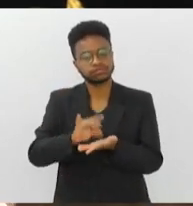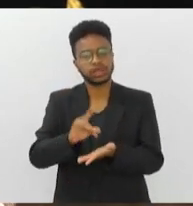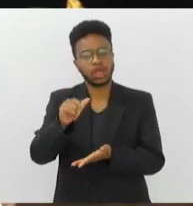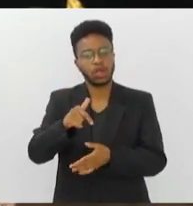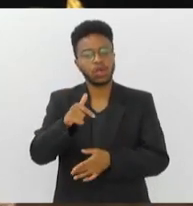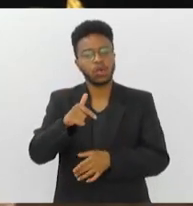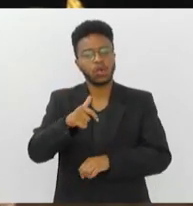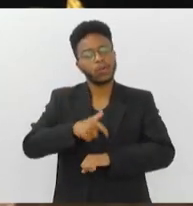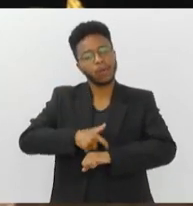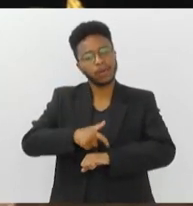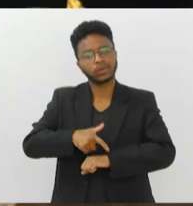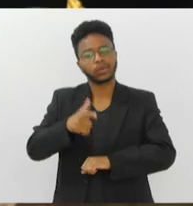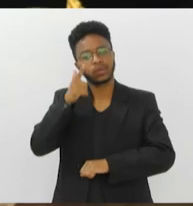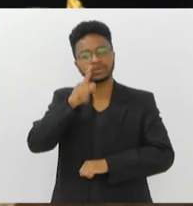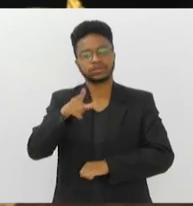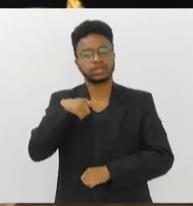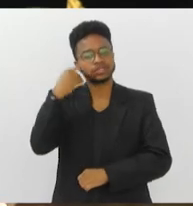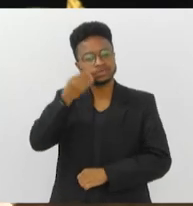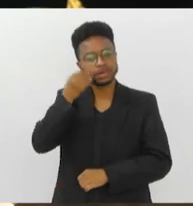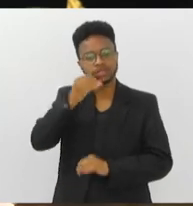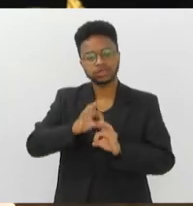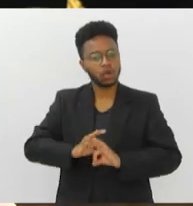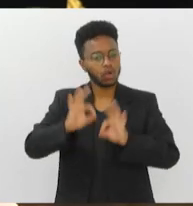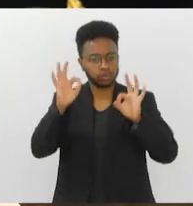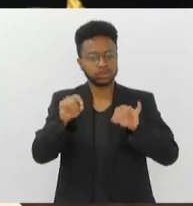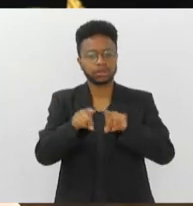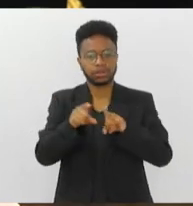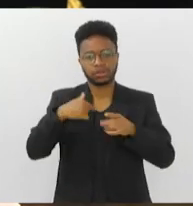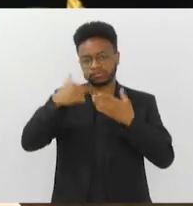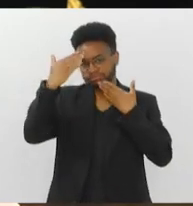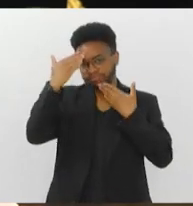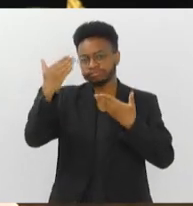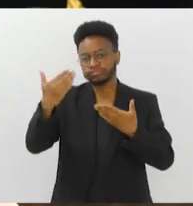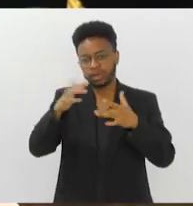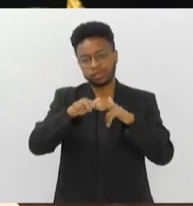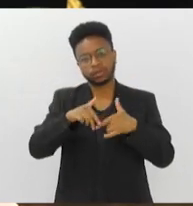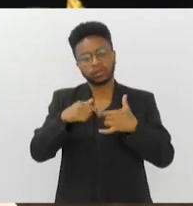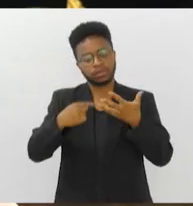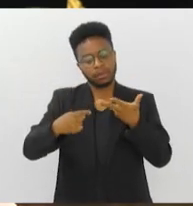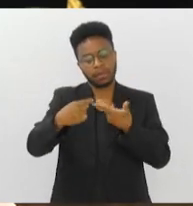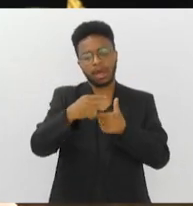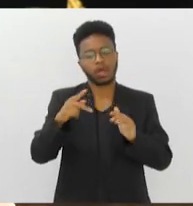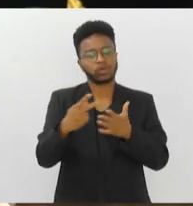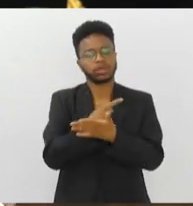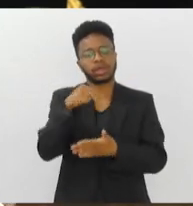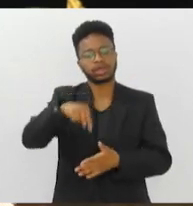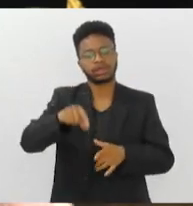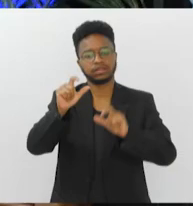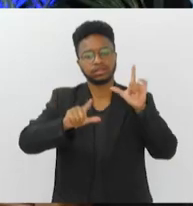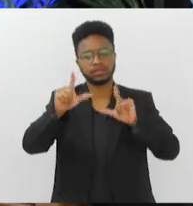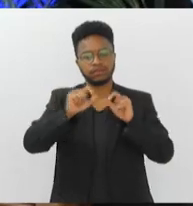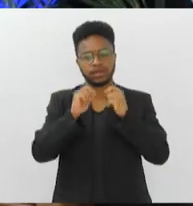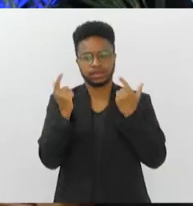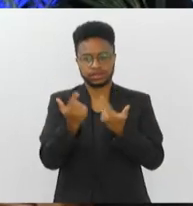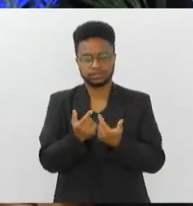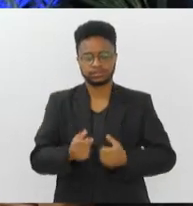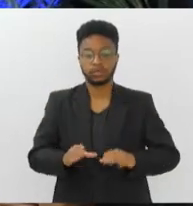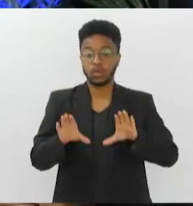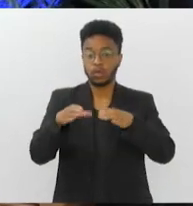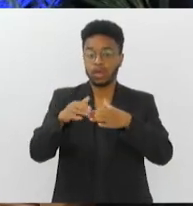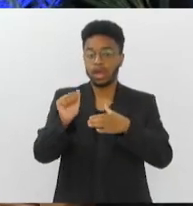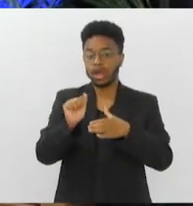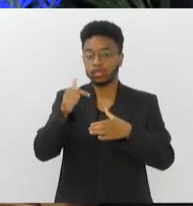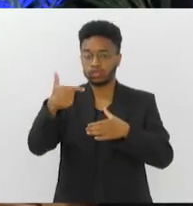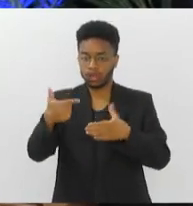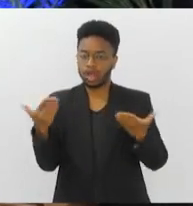que a gente conseguiu ter uma experiência muito boa e eu sou muito grato de tudo que aconteceu comigo aqui dentro da TV Alerj. A série A2 esse ano